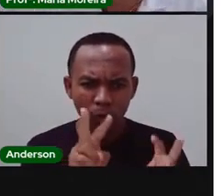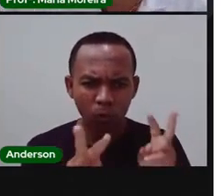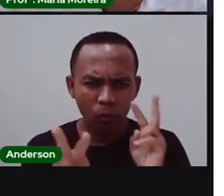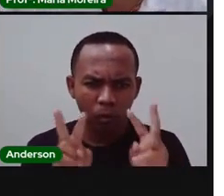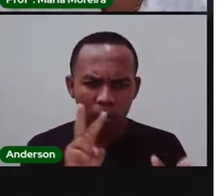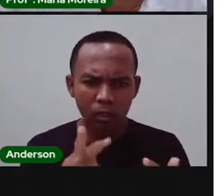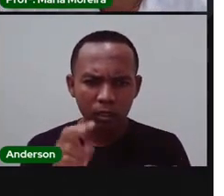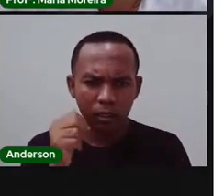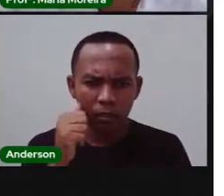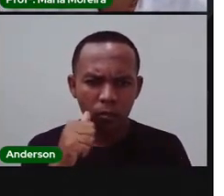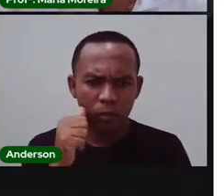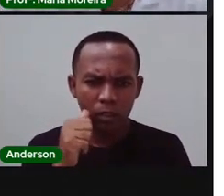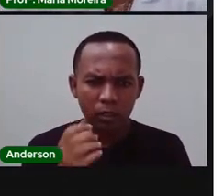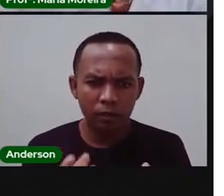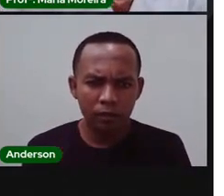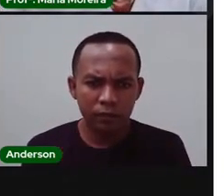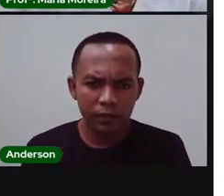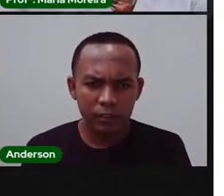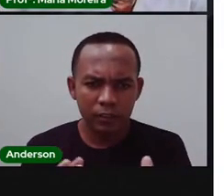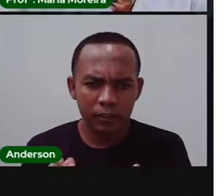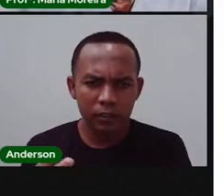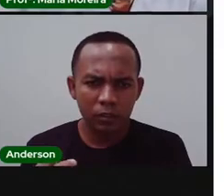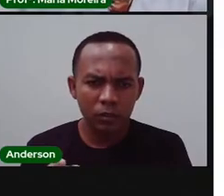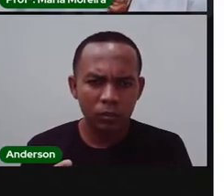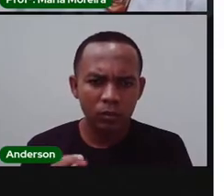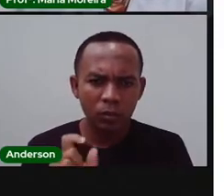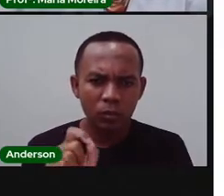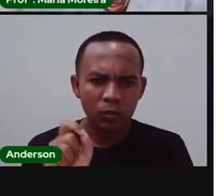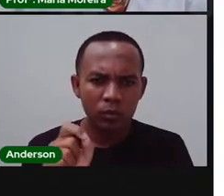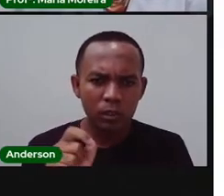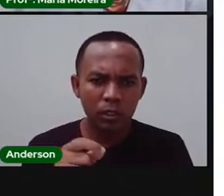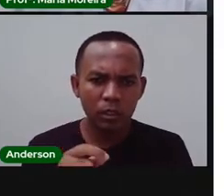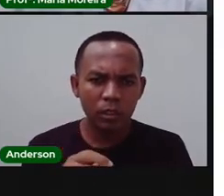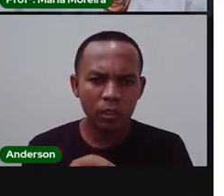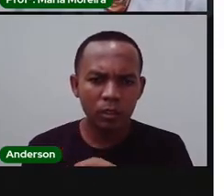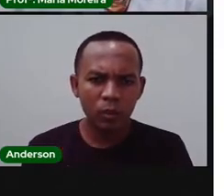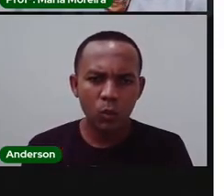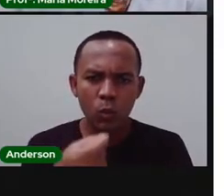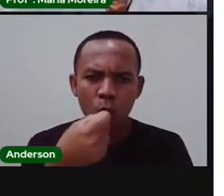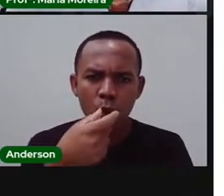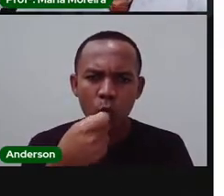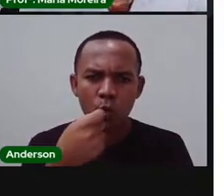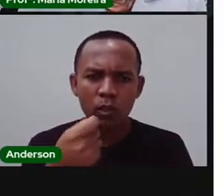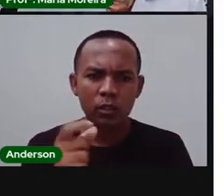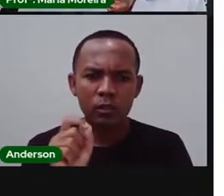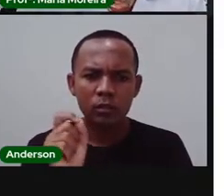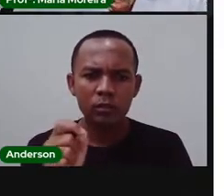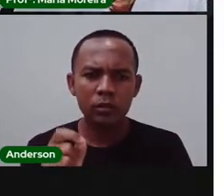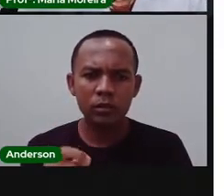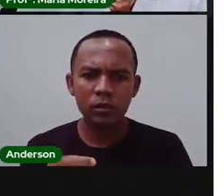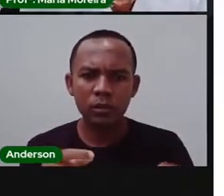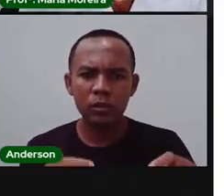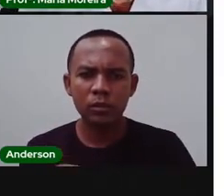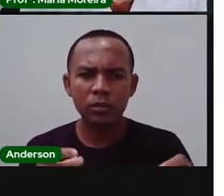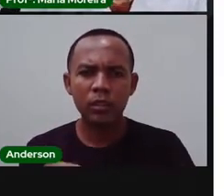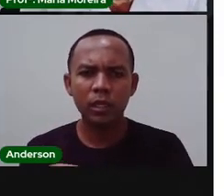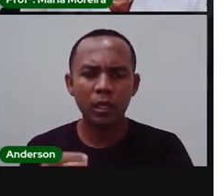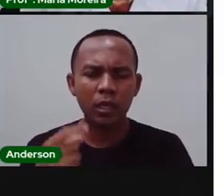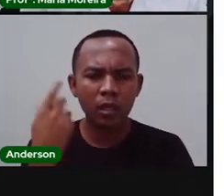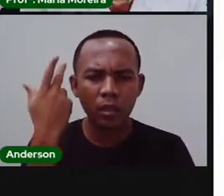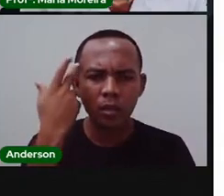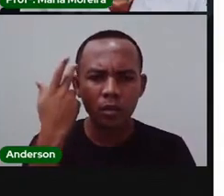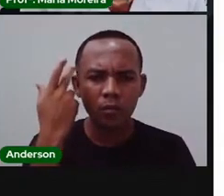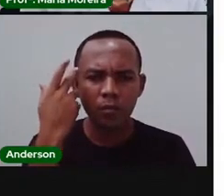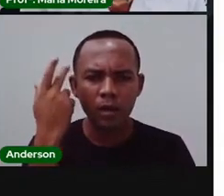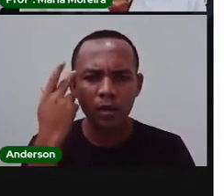A moça, ela está vendendo uva, maçã e acerola. E ela está vendendo em vasilhas, que são bacias. Então, é comum que nas